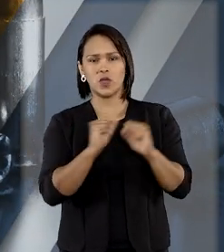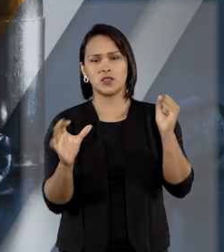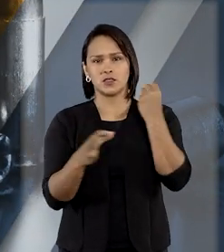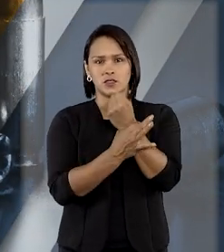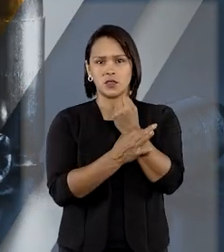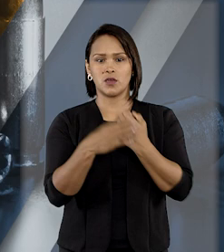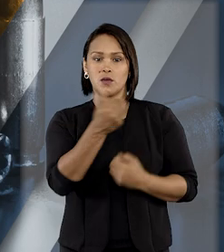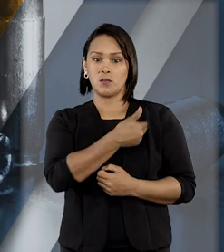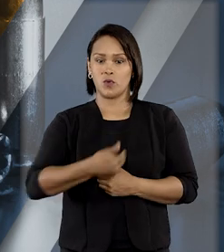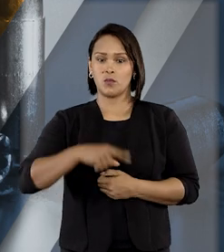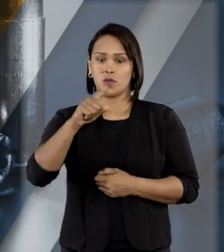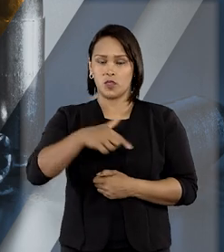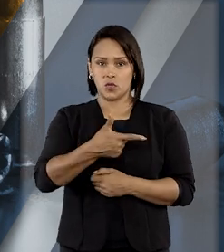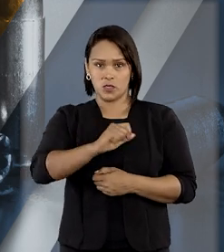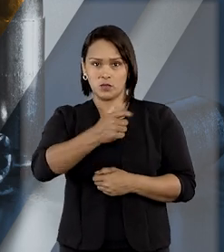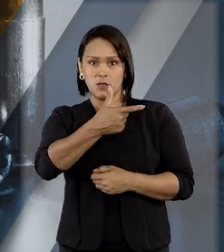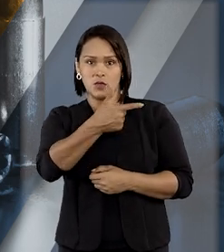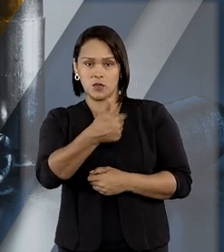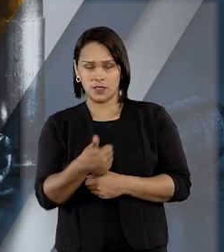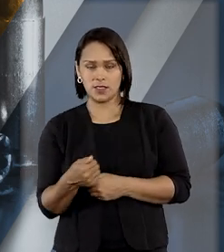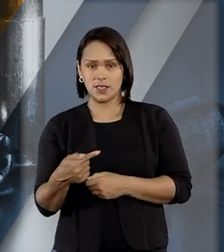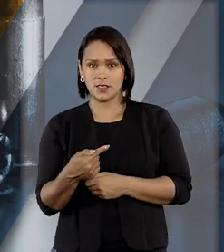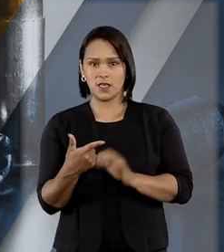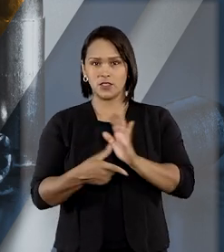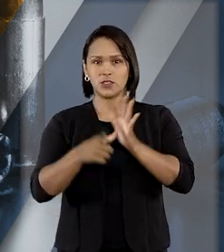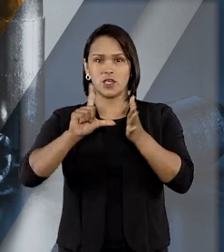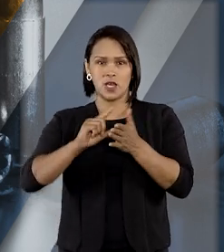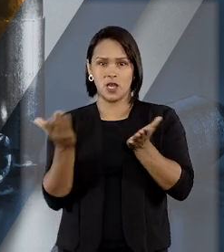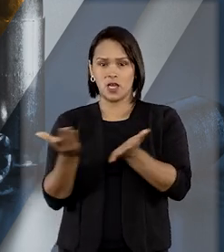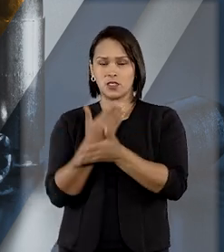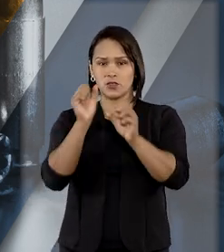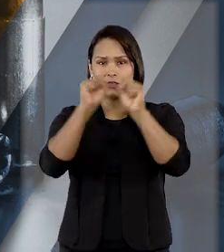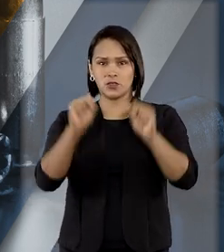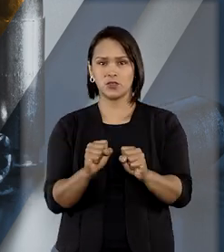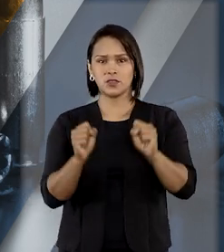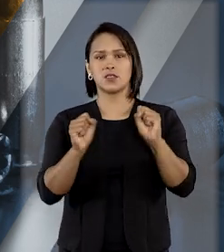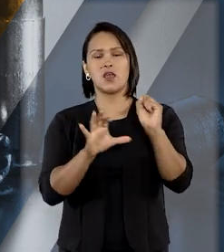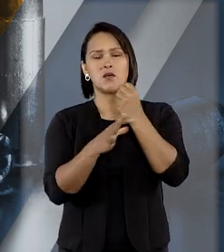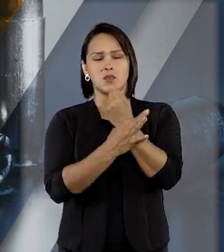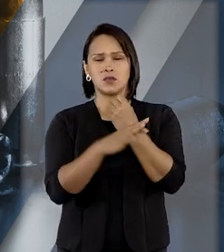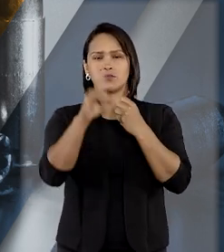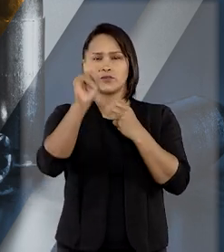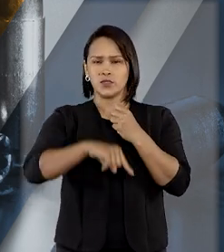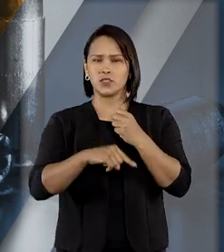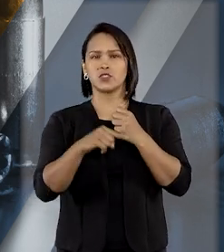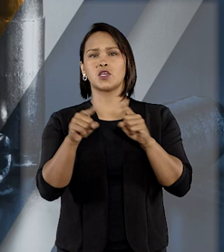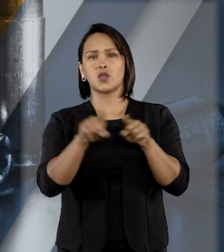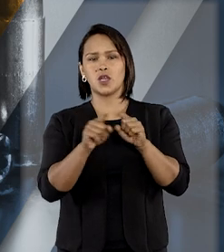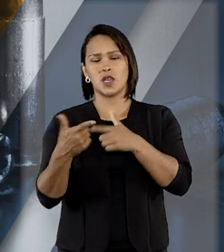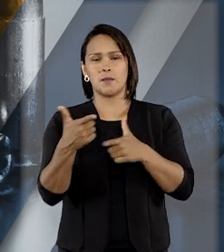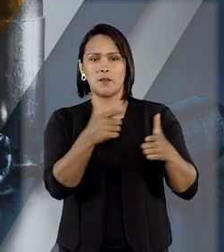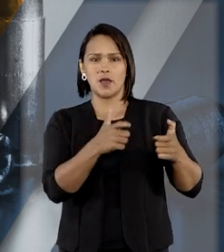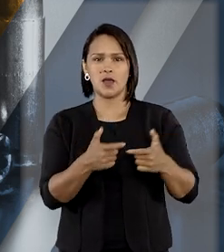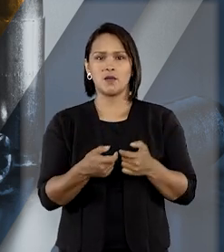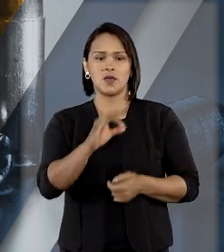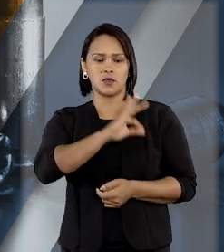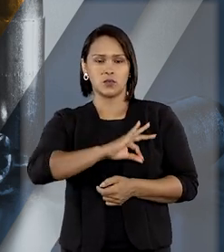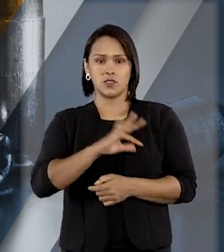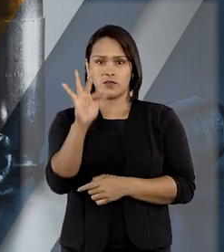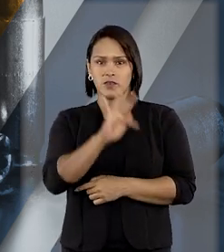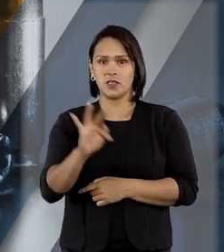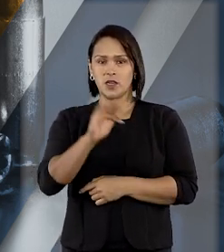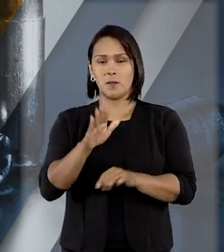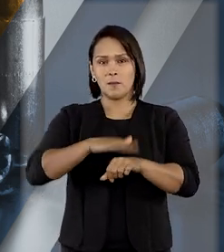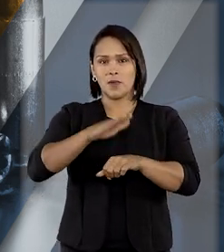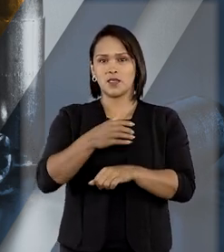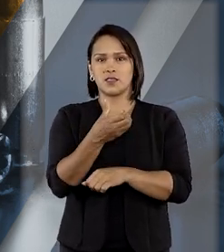2017, o Sistema Nacional de Armas, administrado pela Polícia Federal, contabilizava mais de 637 mil